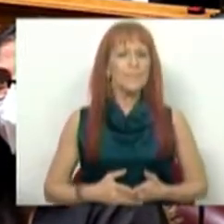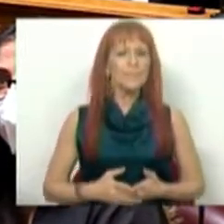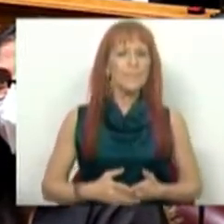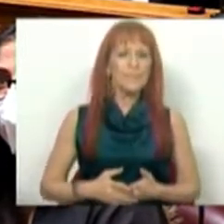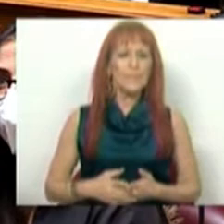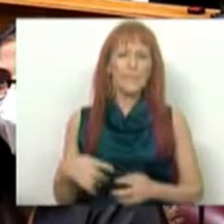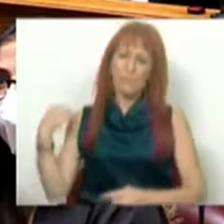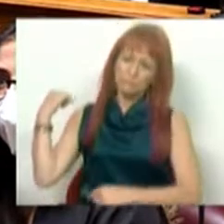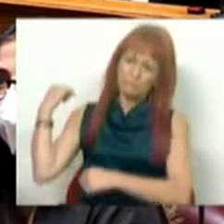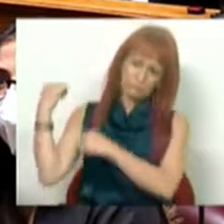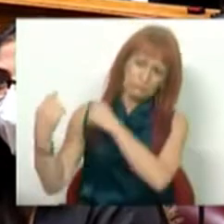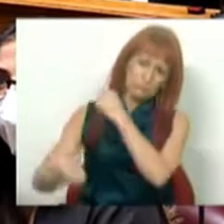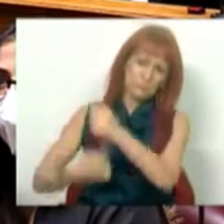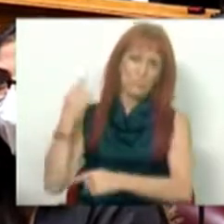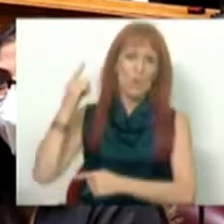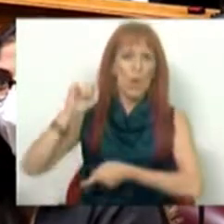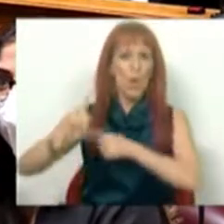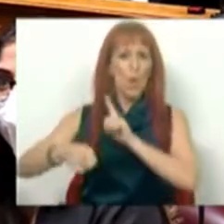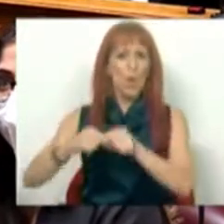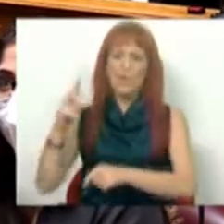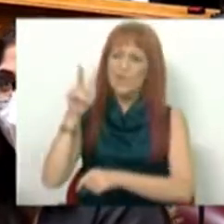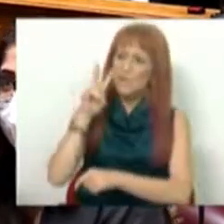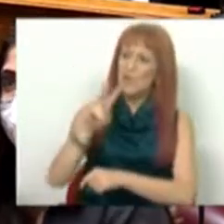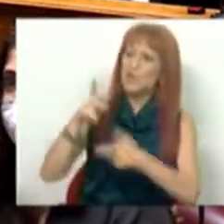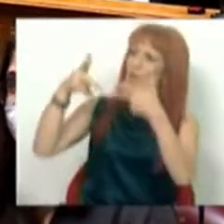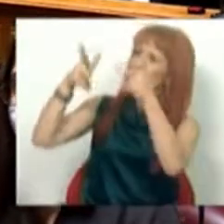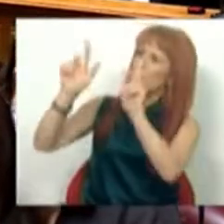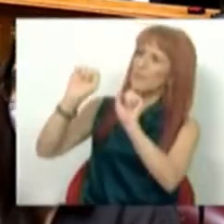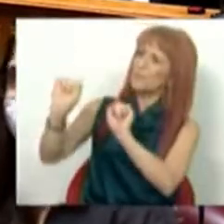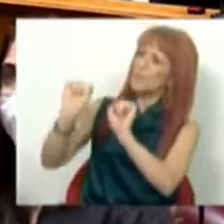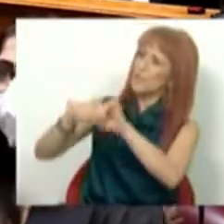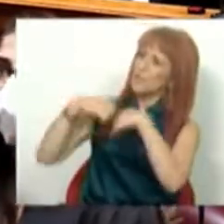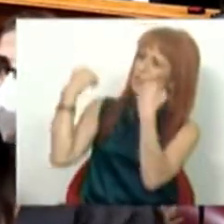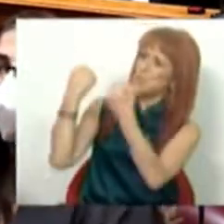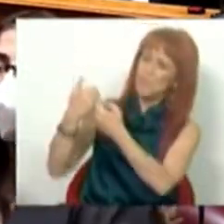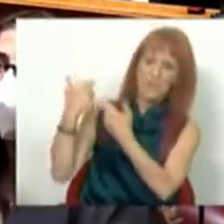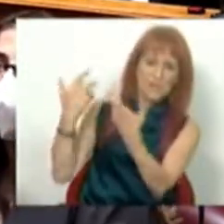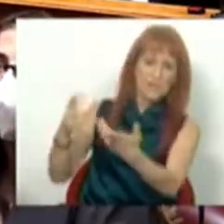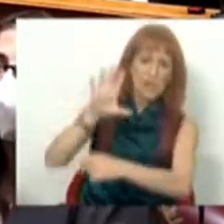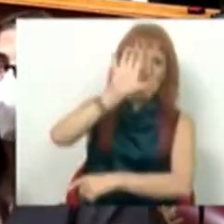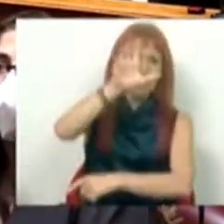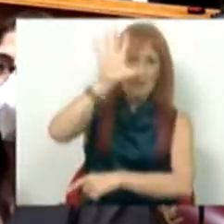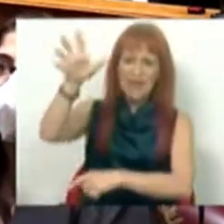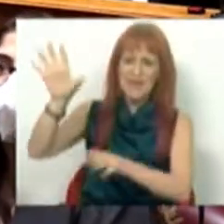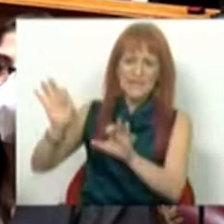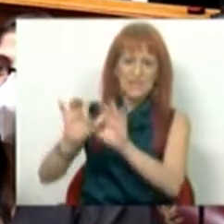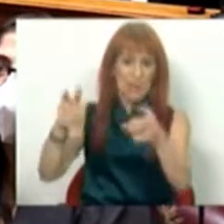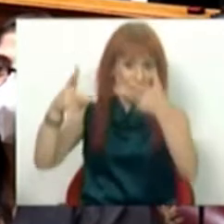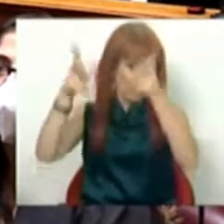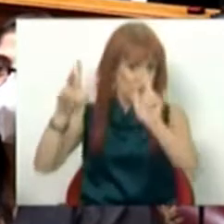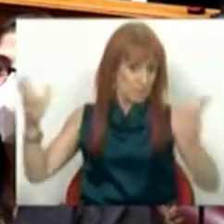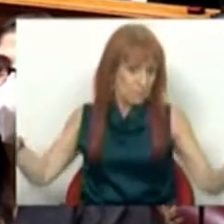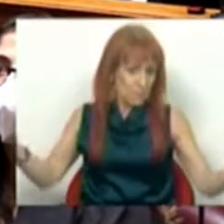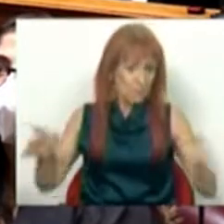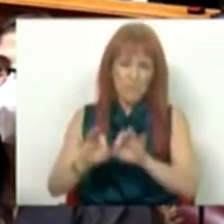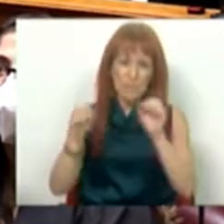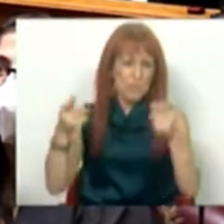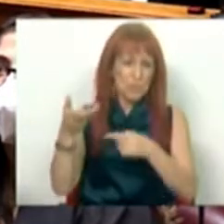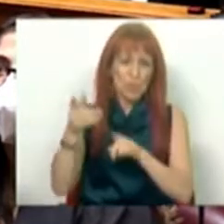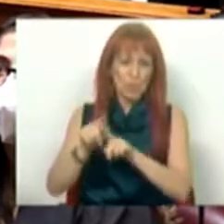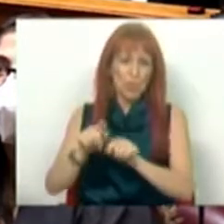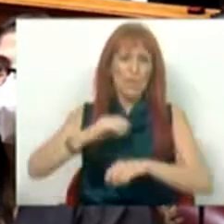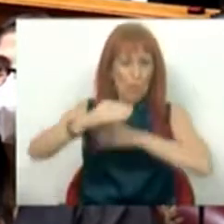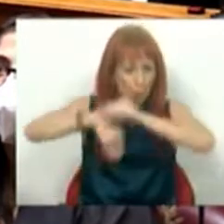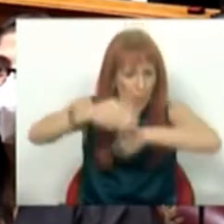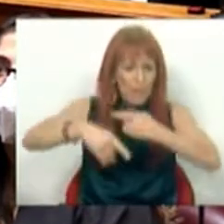Ao longo daquela que é visão liberal da sociedade, países liberais, como o caso dos Países